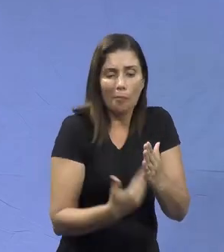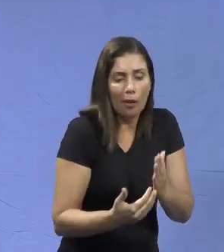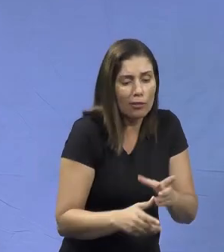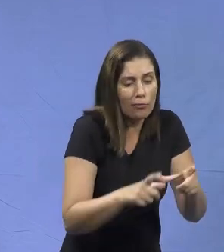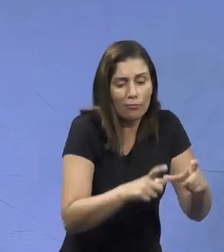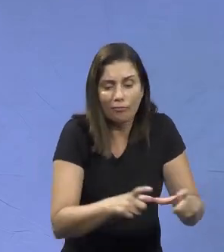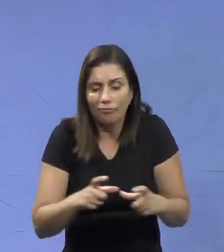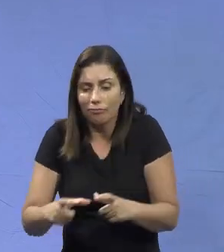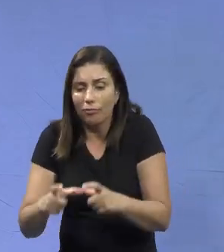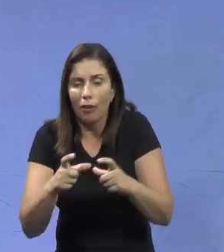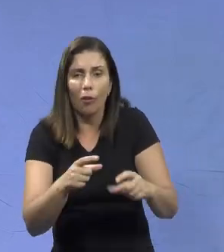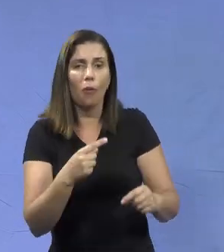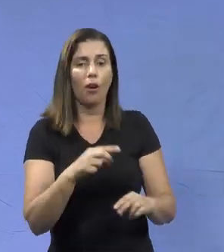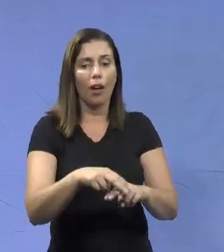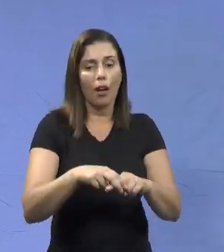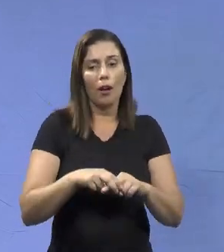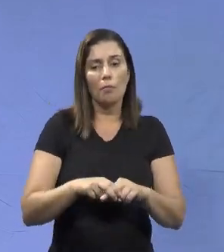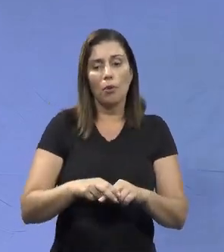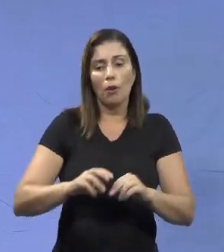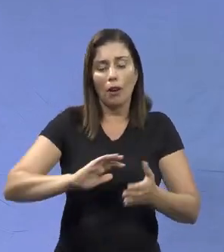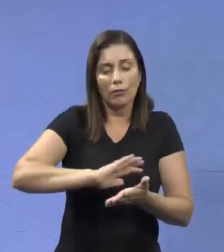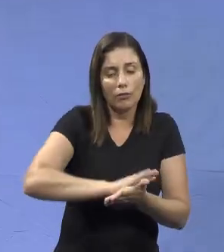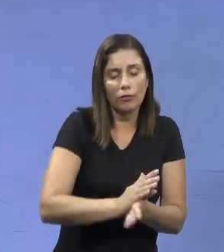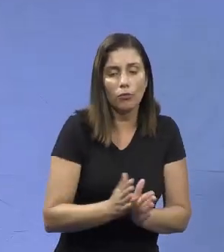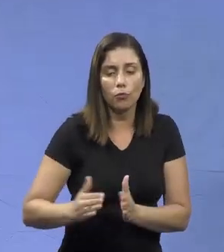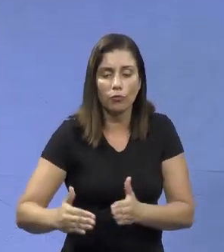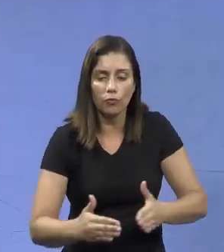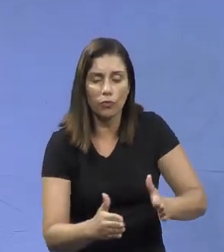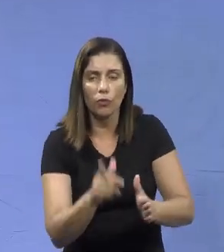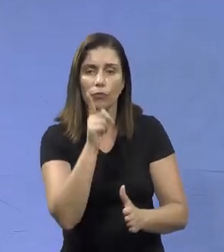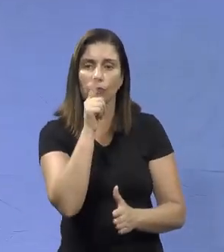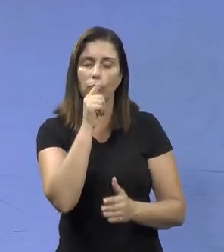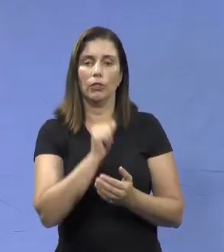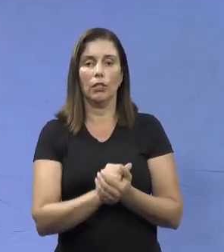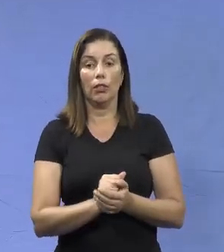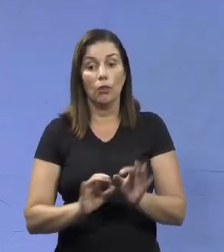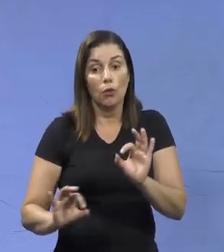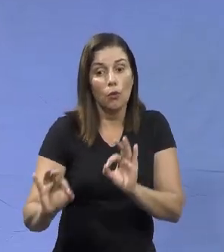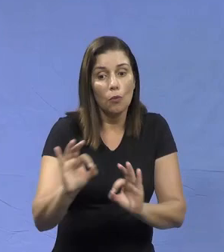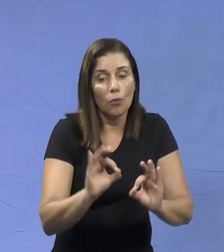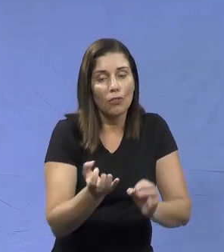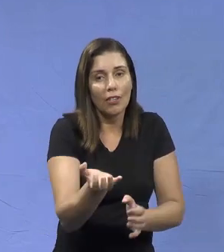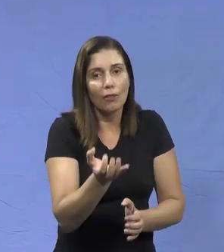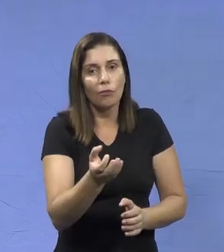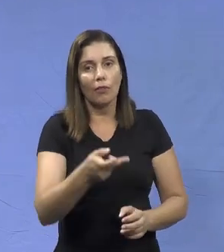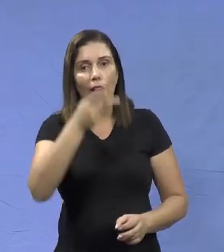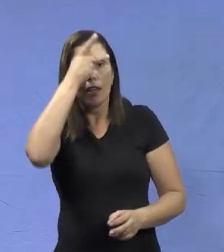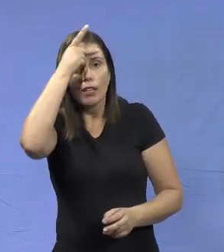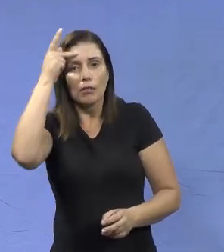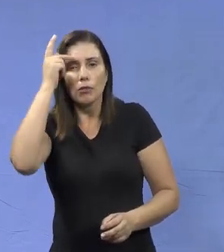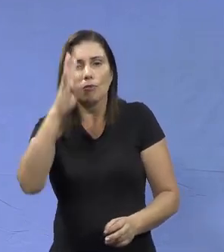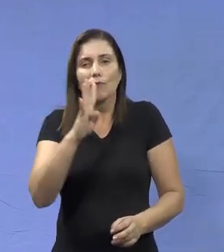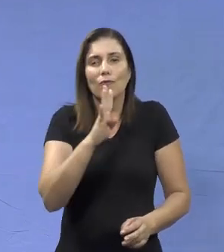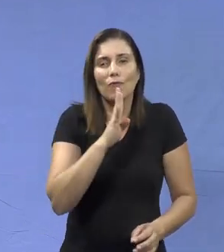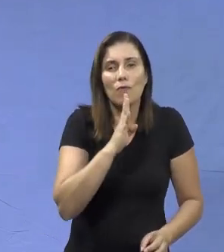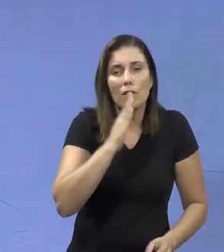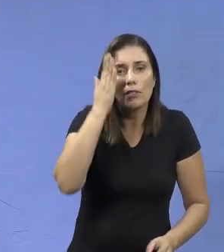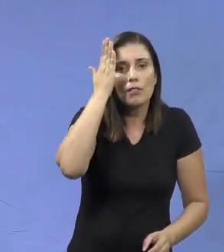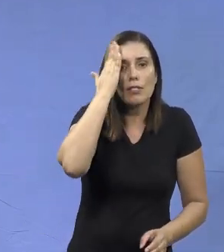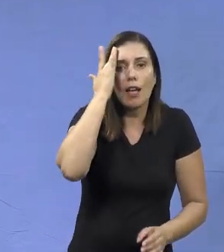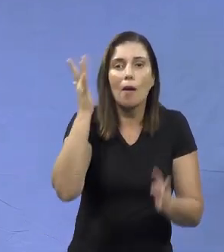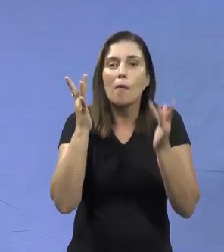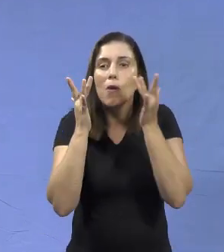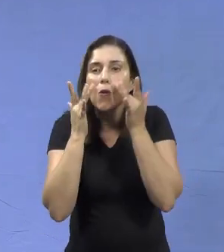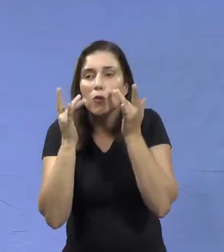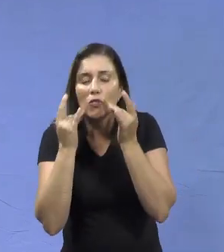perdido muito espaço em função dessa degradação. O projeto quer que as pessoas vejam que o teatro, ele é uma